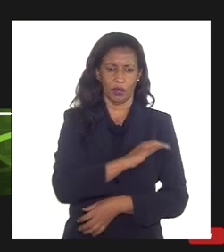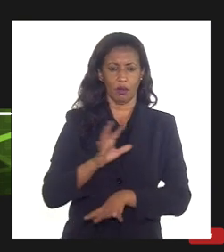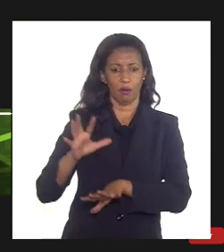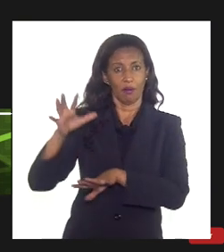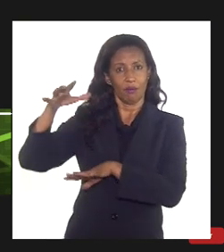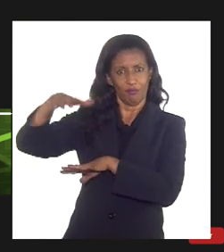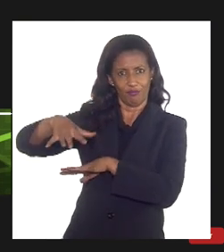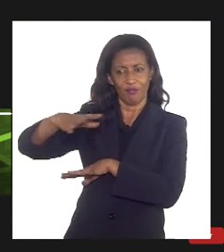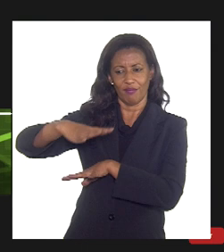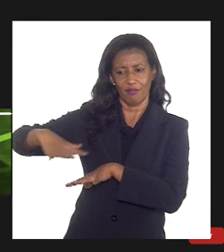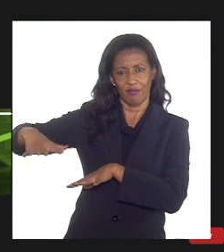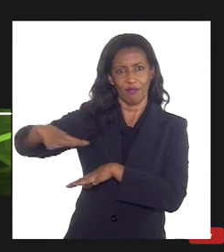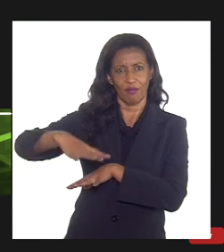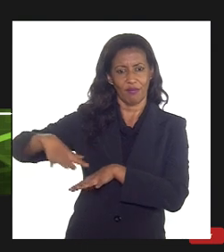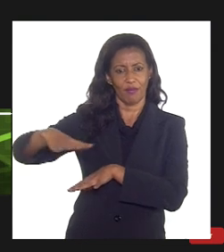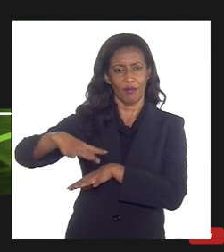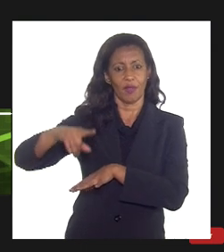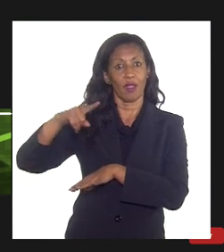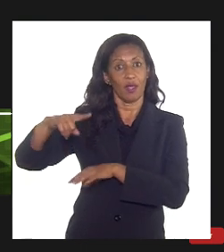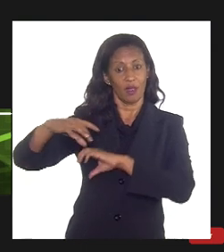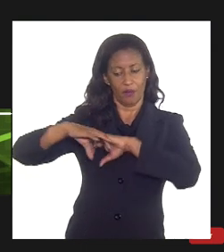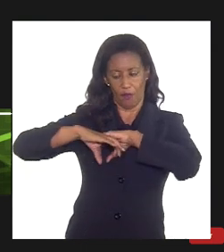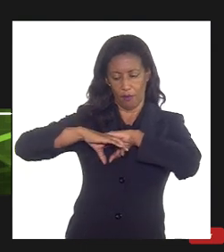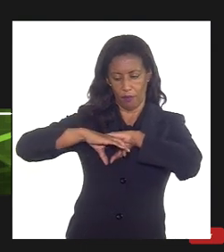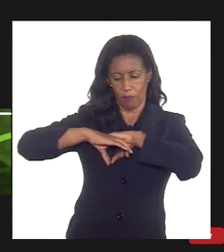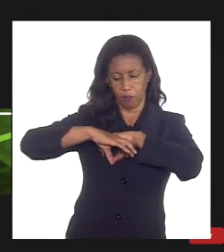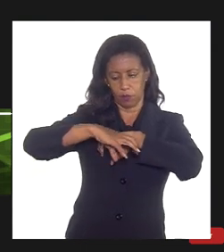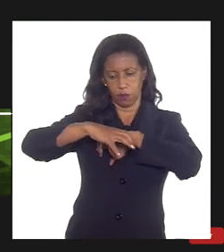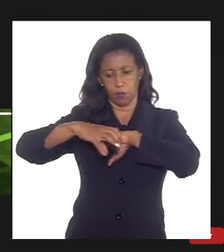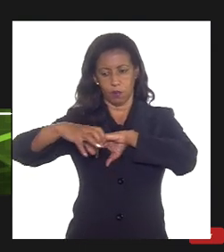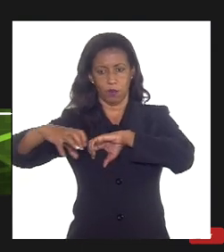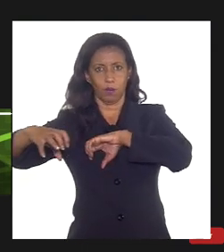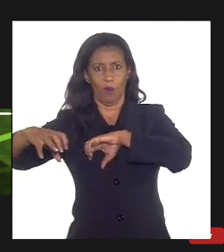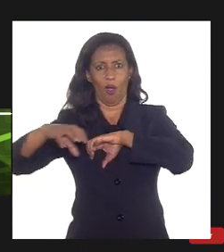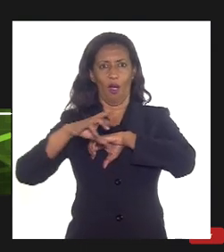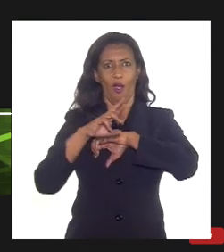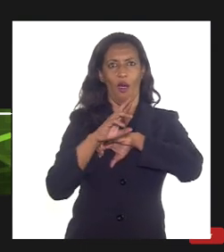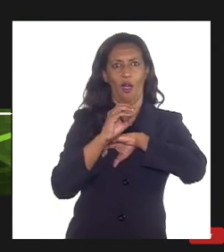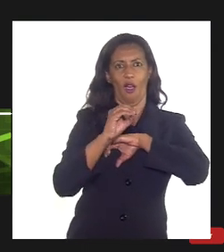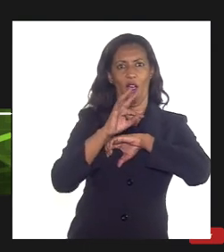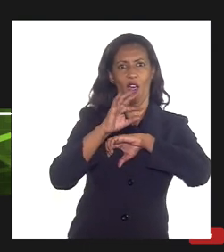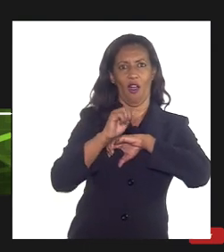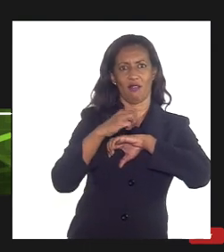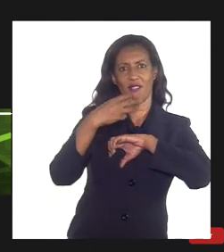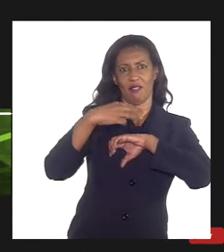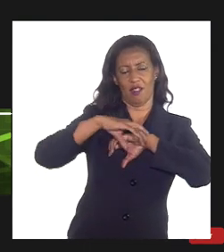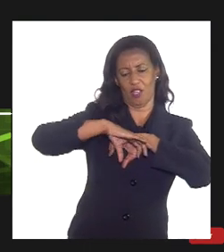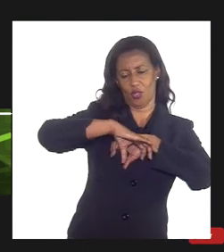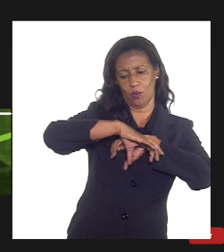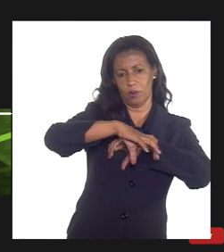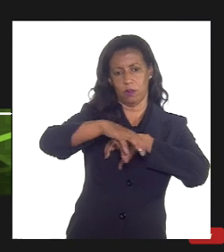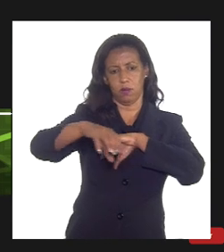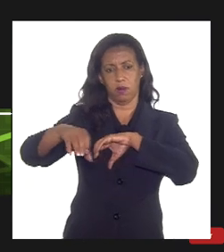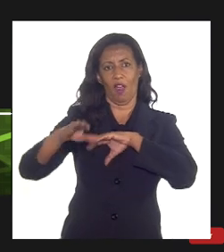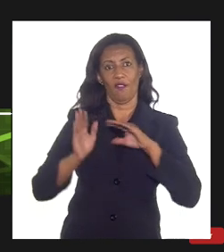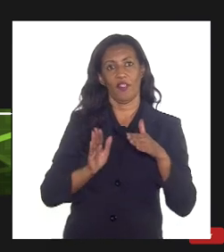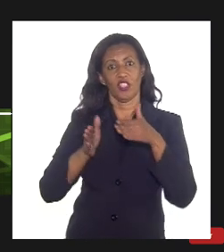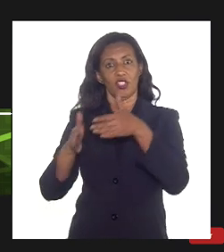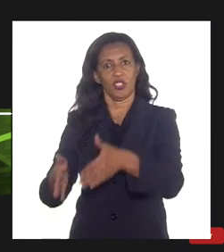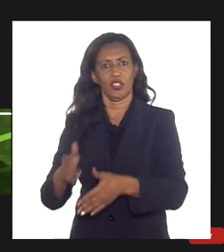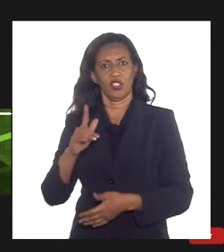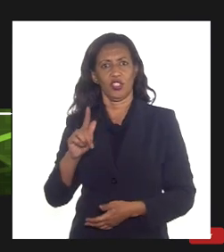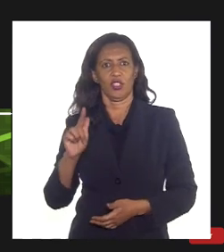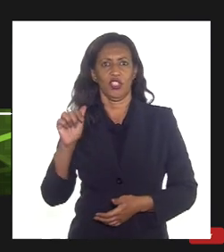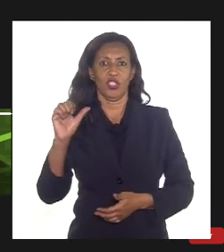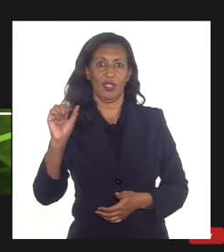onde nós vamos receber esse gasoduto da Rota 3 o gasoduto vai ter uma capacidade de ir para 18